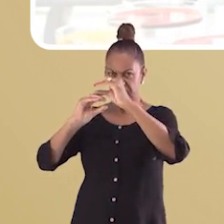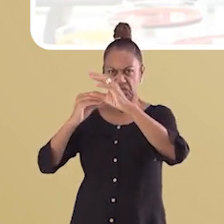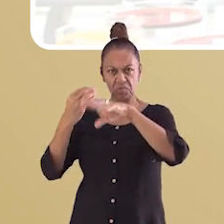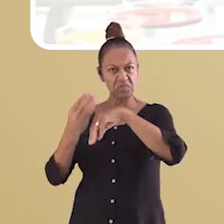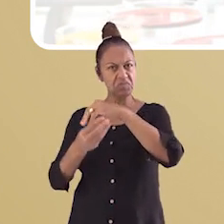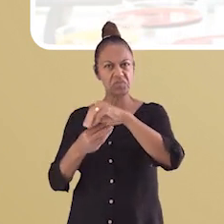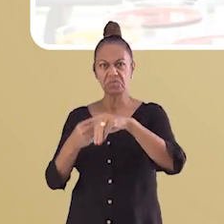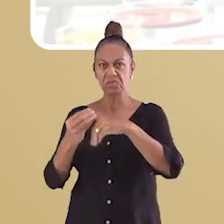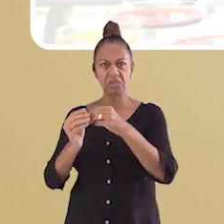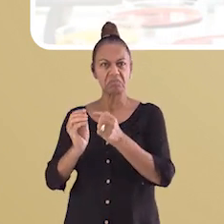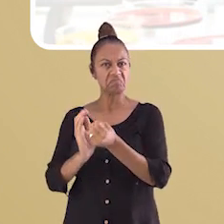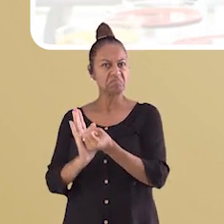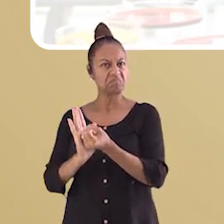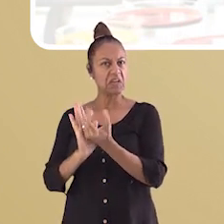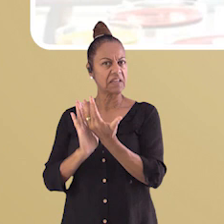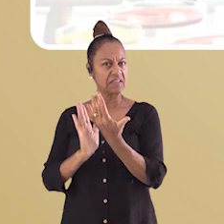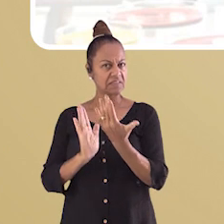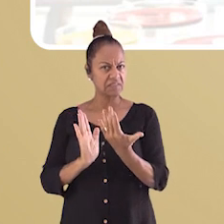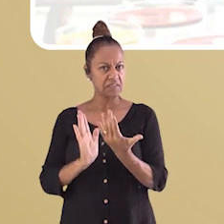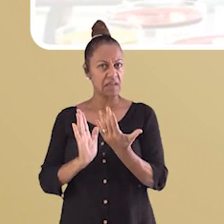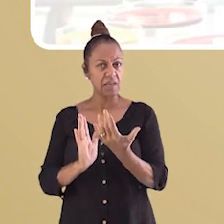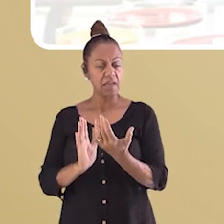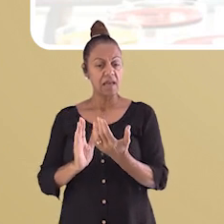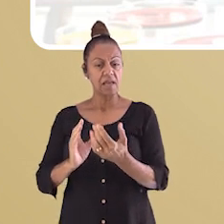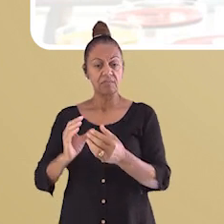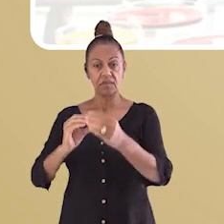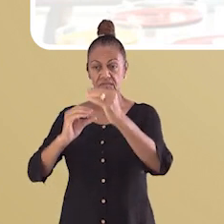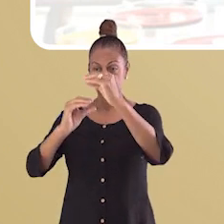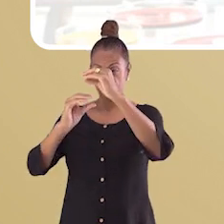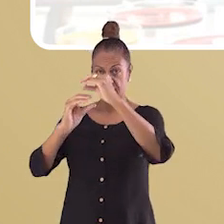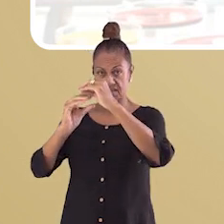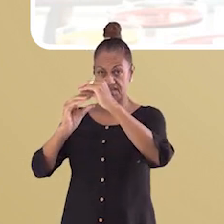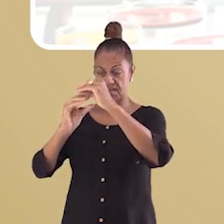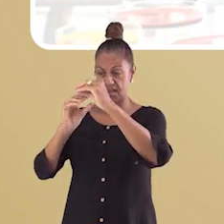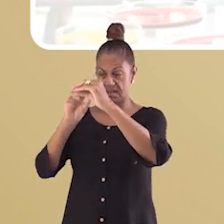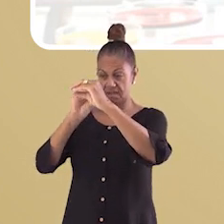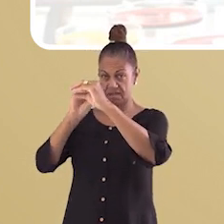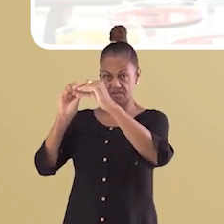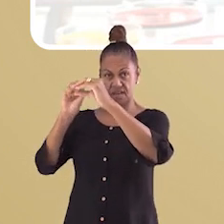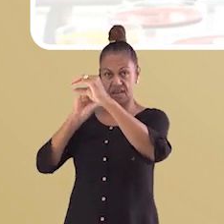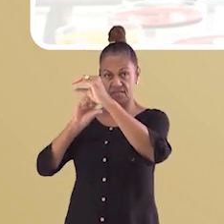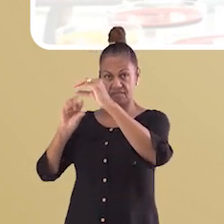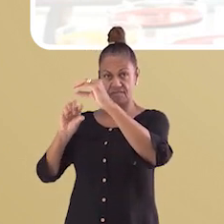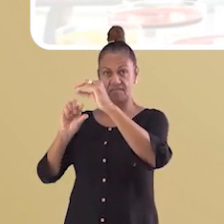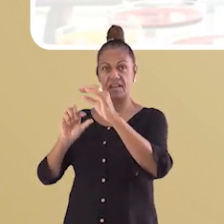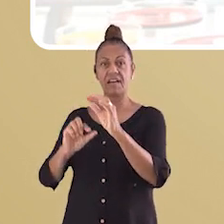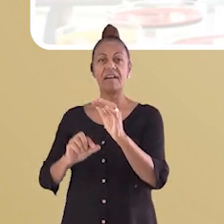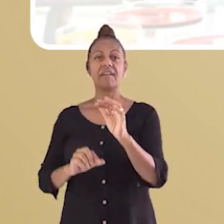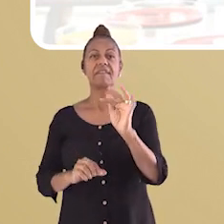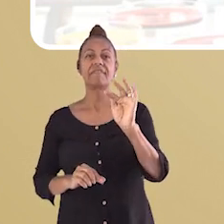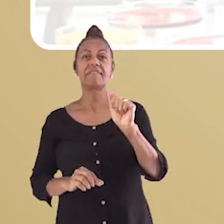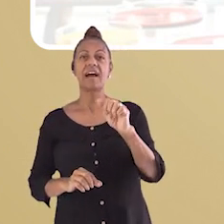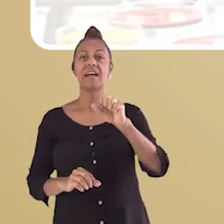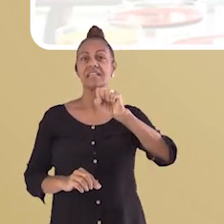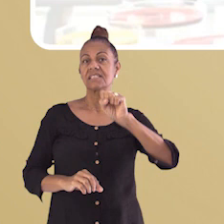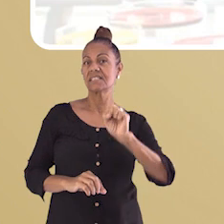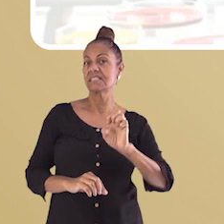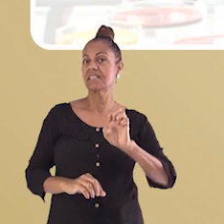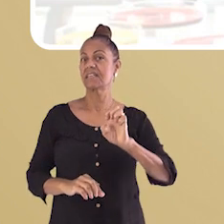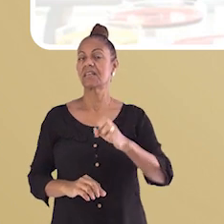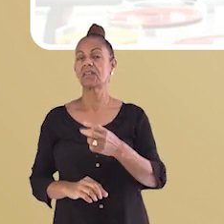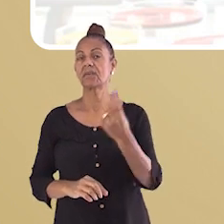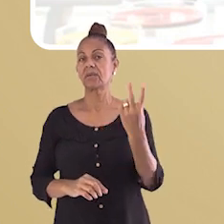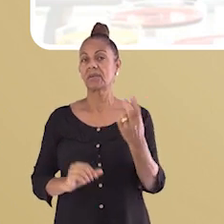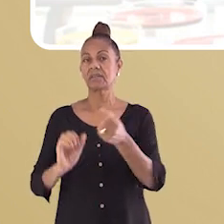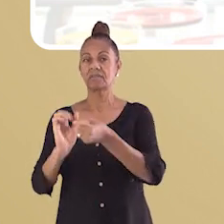misturam. Uma é a água e a outra é o óleo. Cada uma dessas chamamos de fase. Quando vemos mais de uma fase, dizemos que a mistura